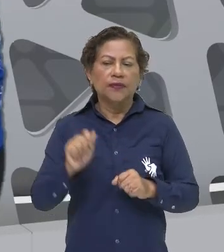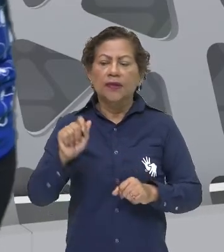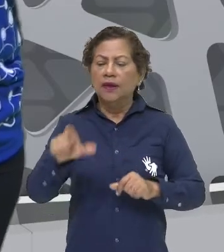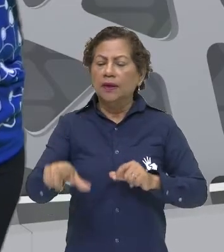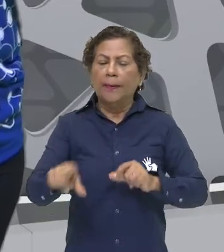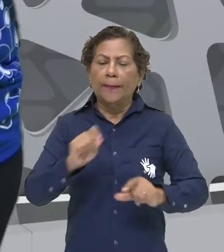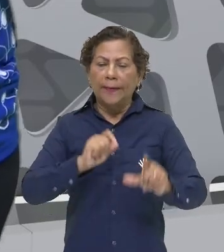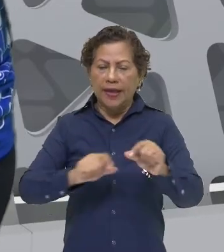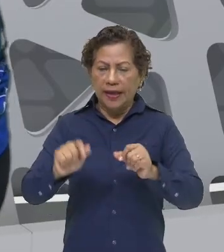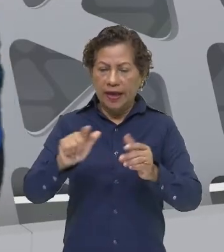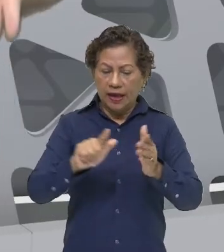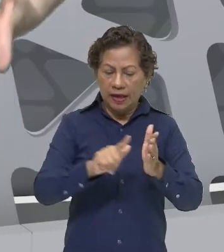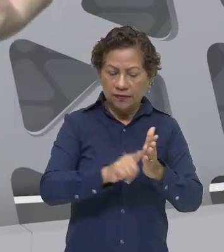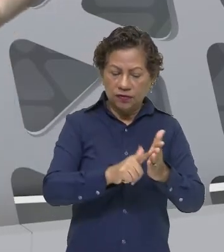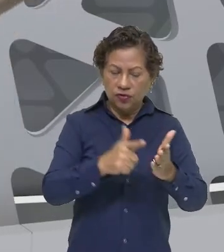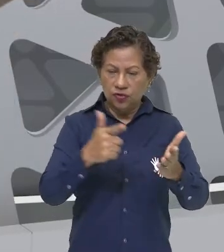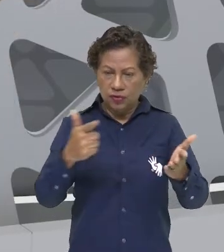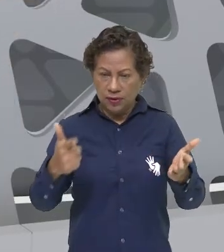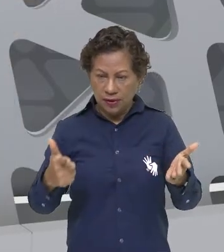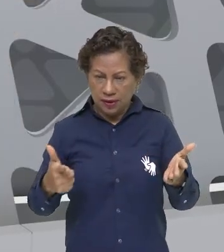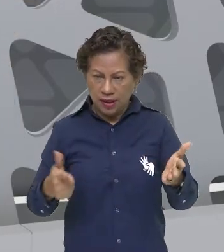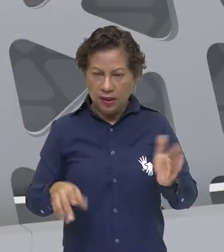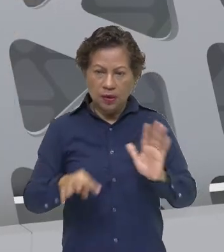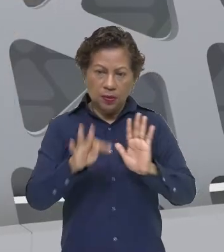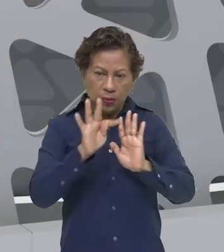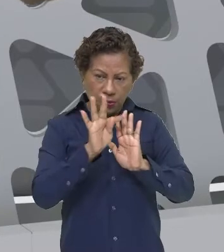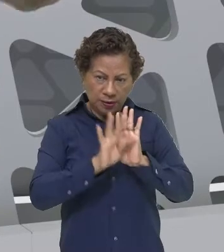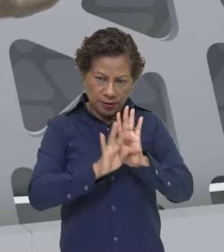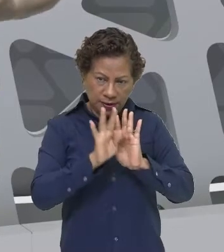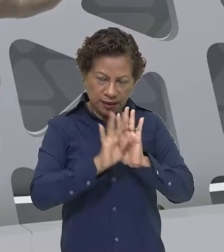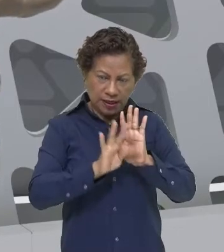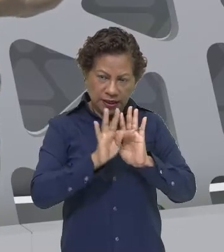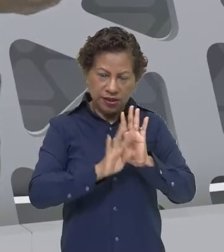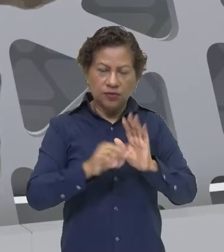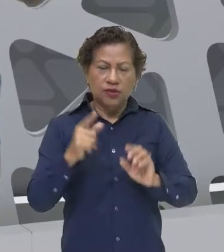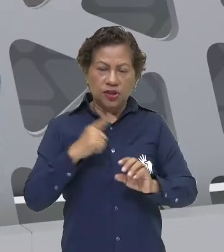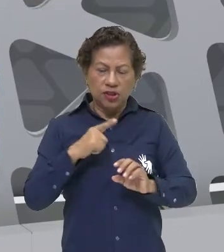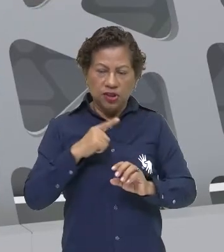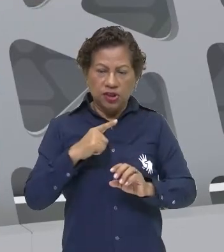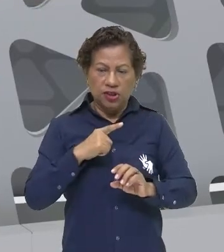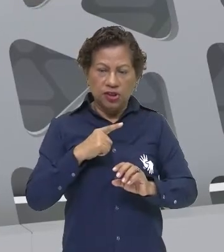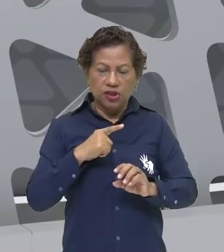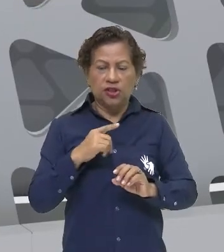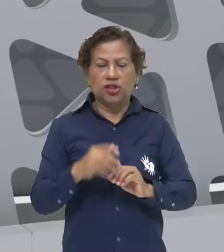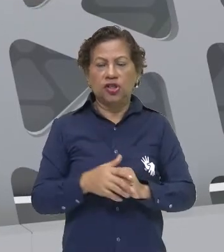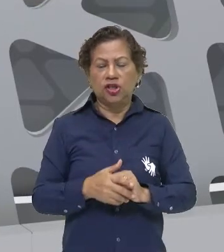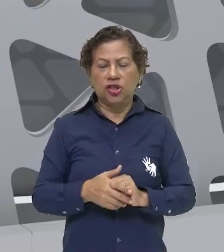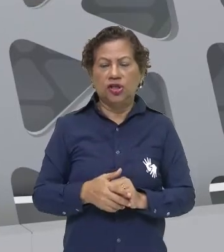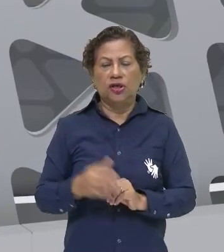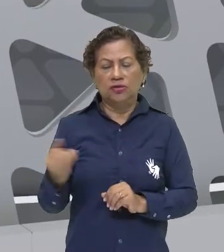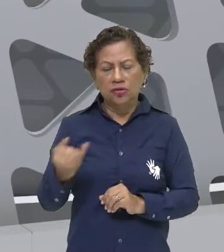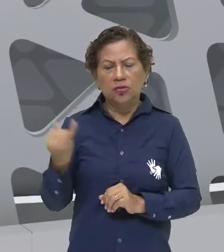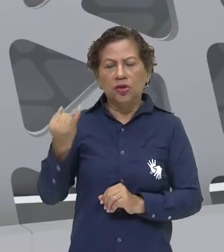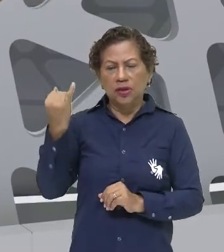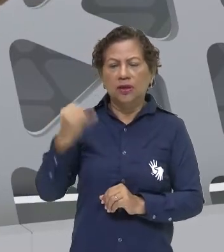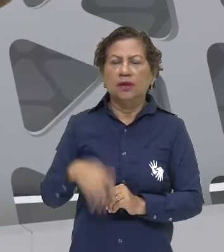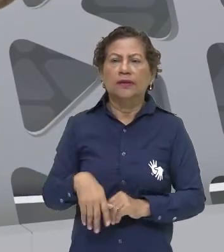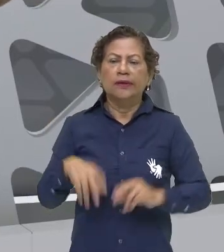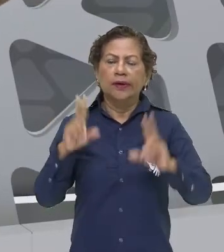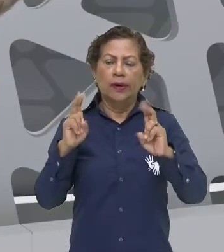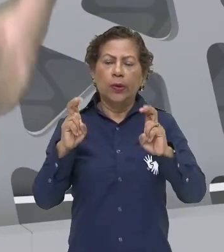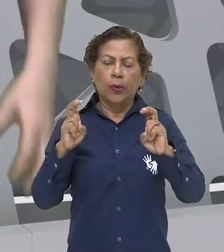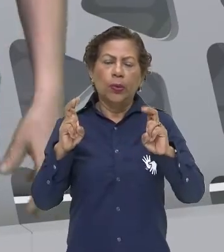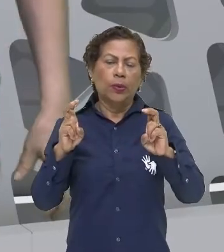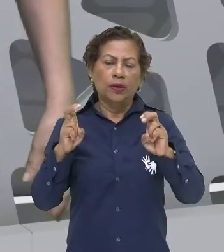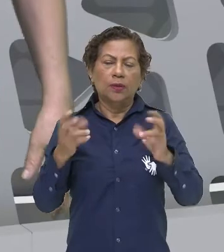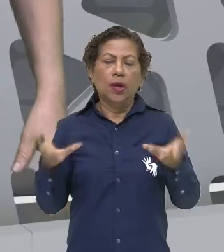texto, ou algo que chamasse atenção, vamos dizer, um assunto hoje